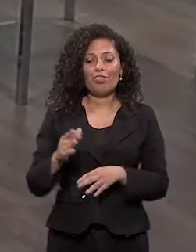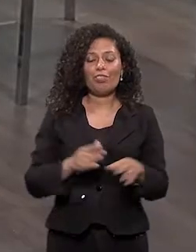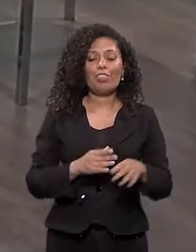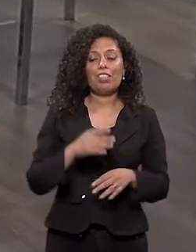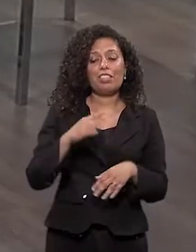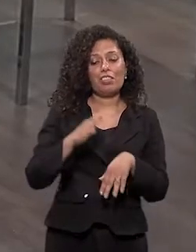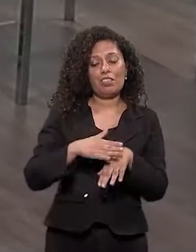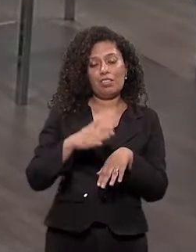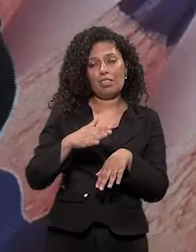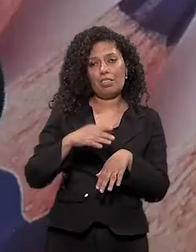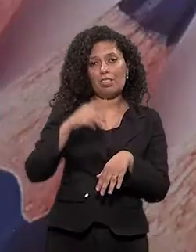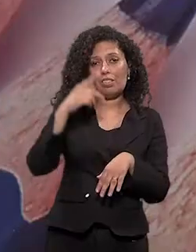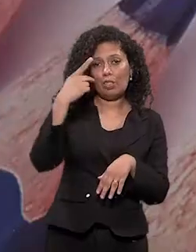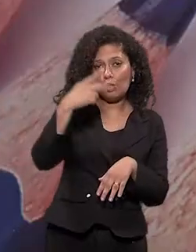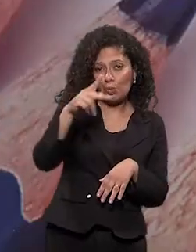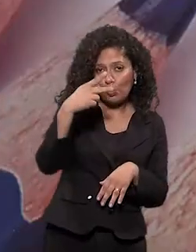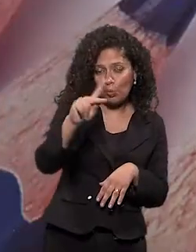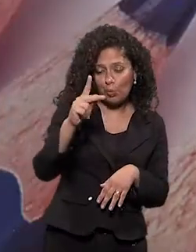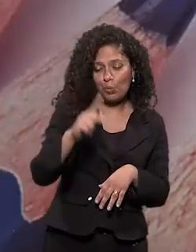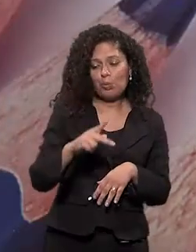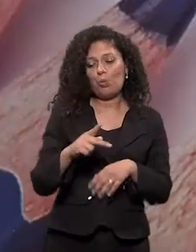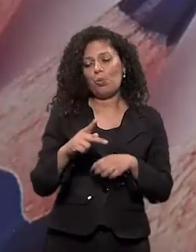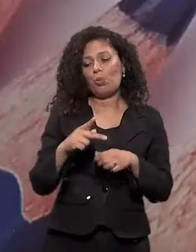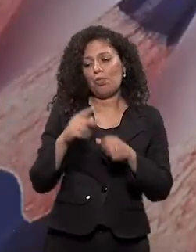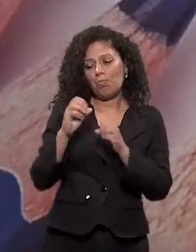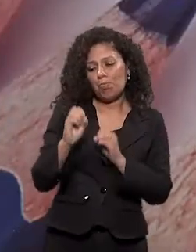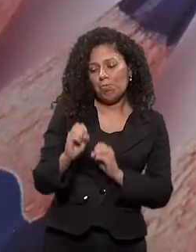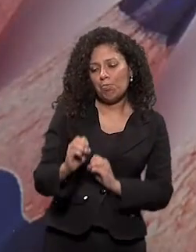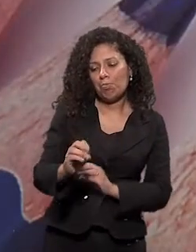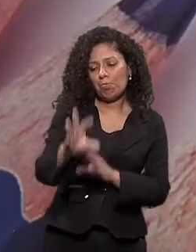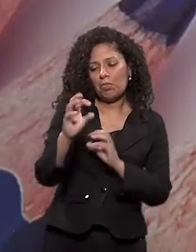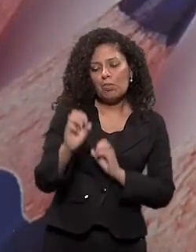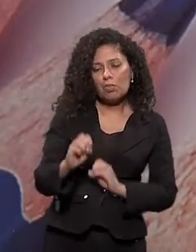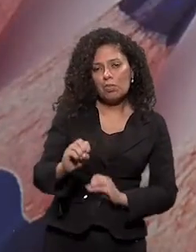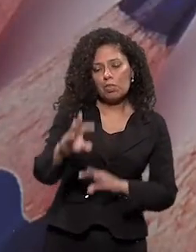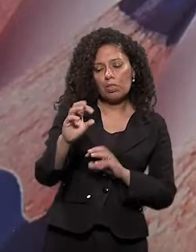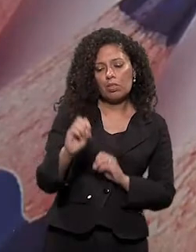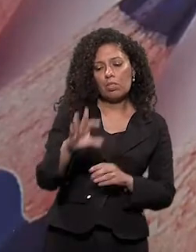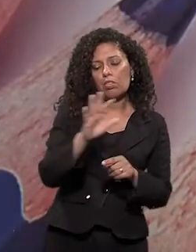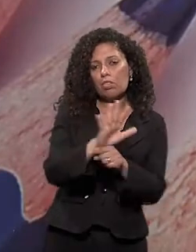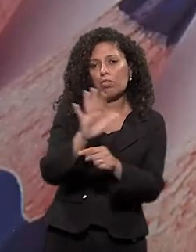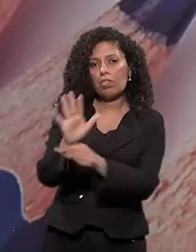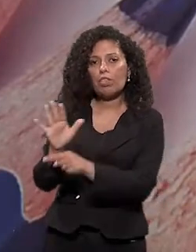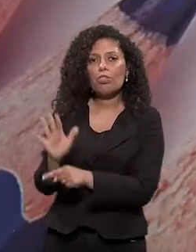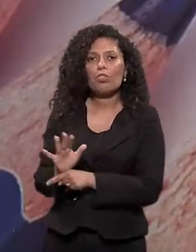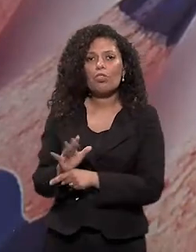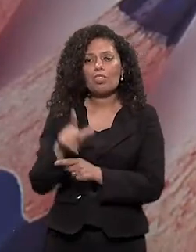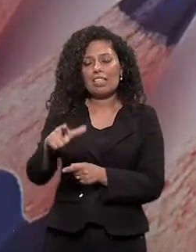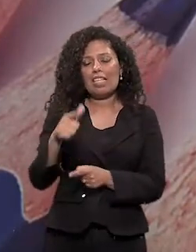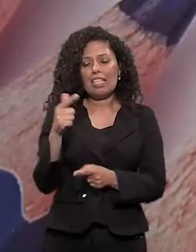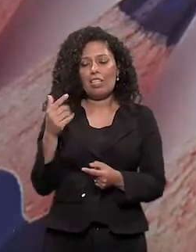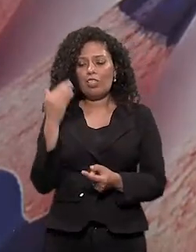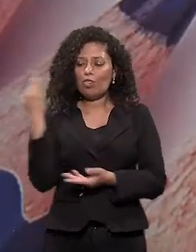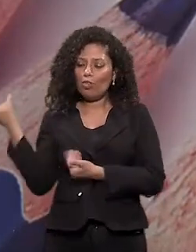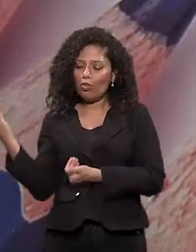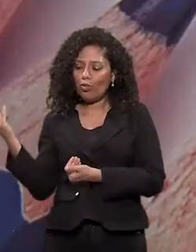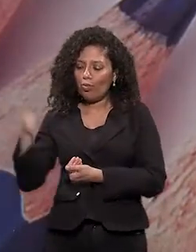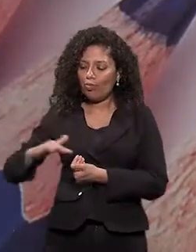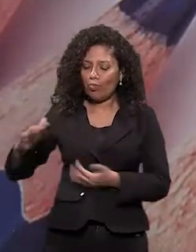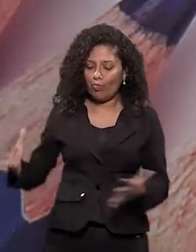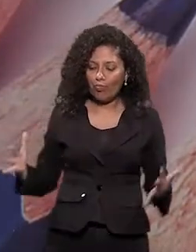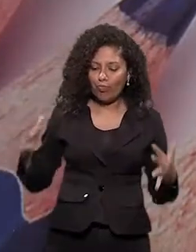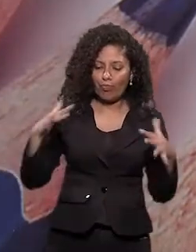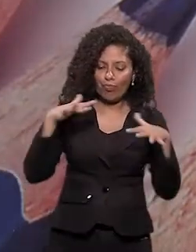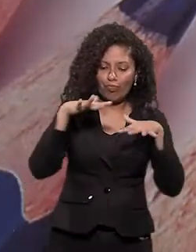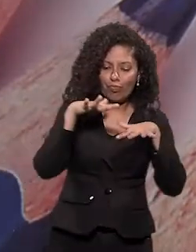ocorrer efetivamente, porque a gente sabe que a inclusão ainda é, infelizmente, um sonho. A gente tem